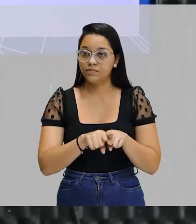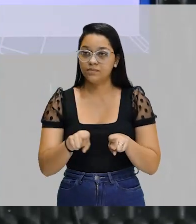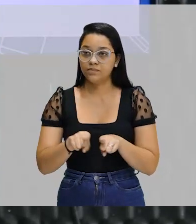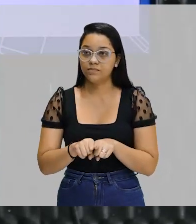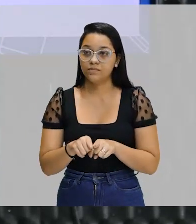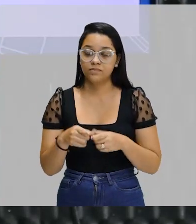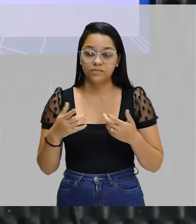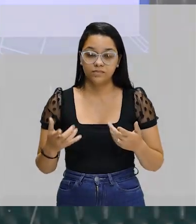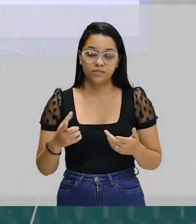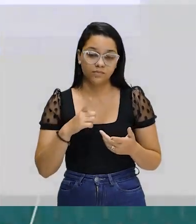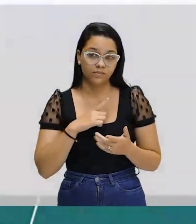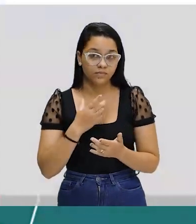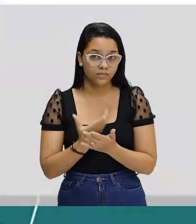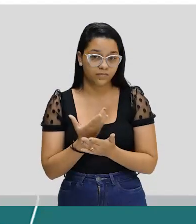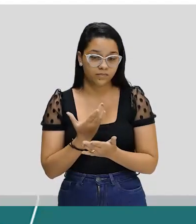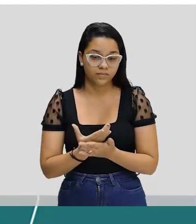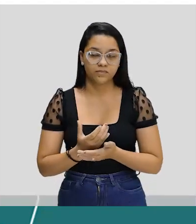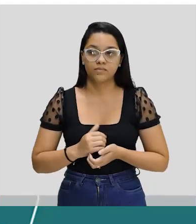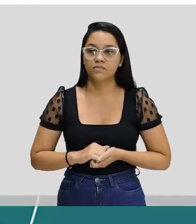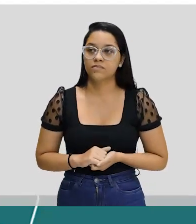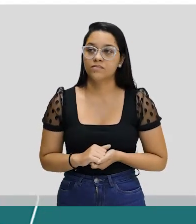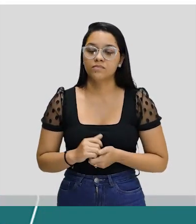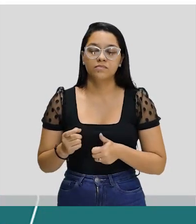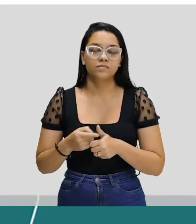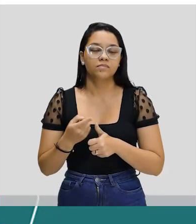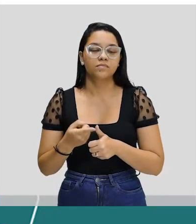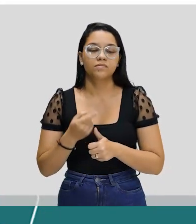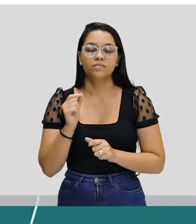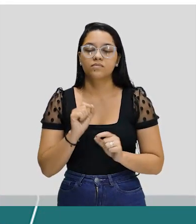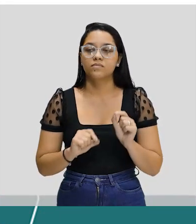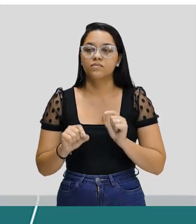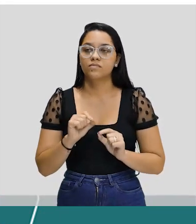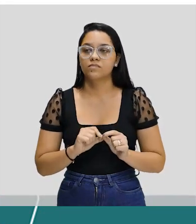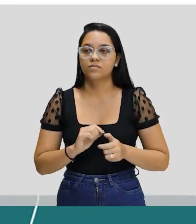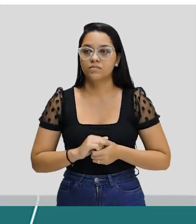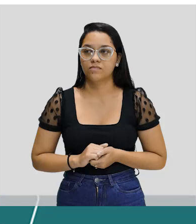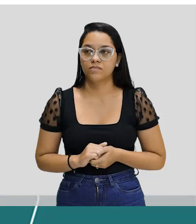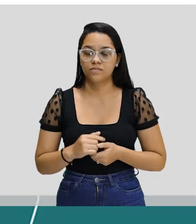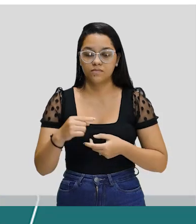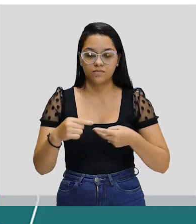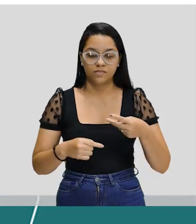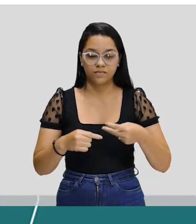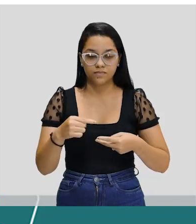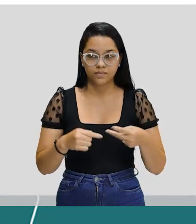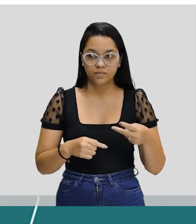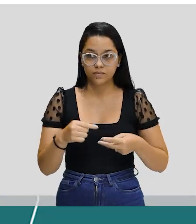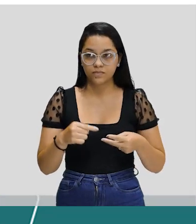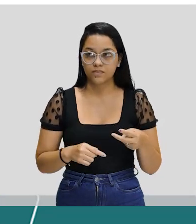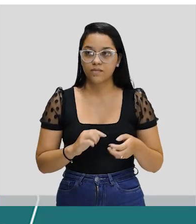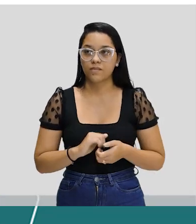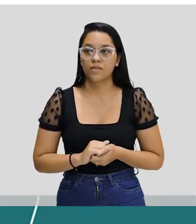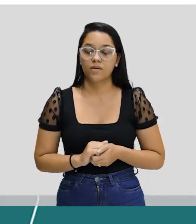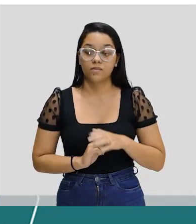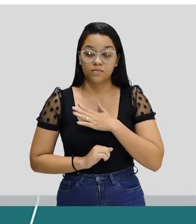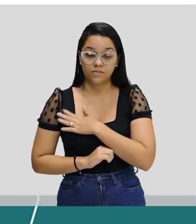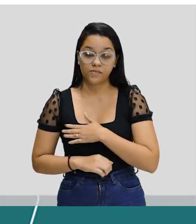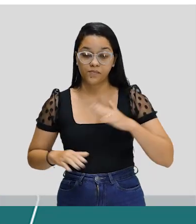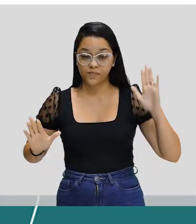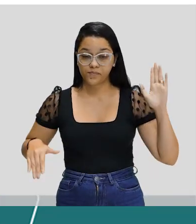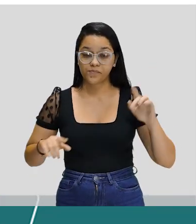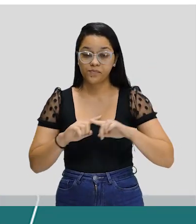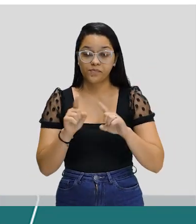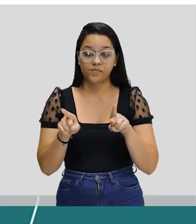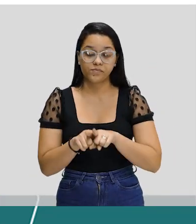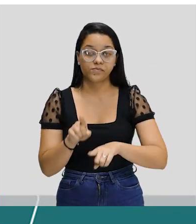ao longo da aula. Olha só. Primeira questão, eu coloquei assim, tem duas sentenças. Gosta de praia, mas